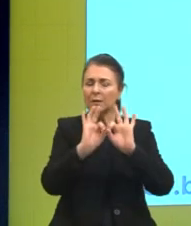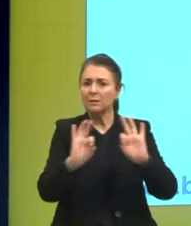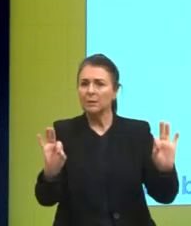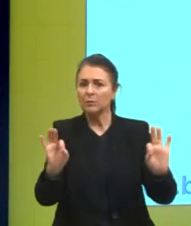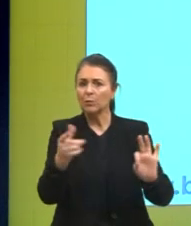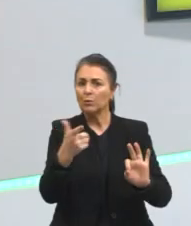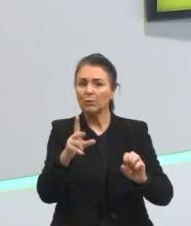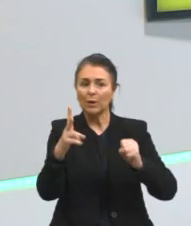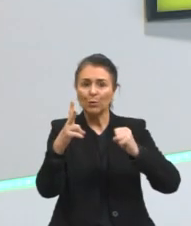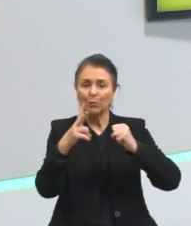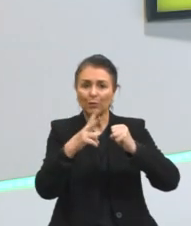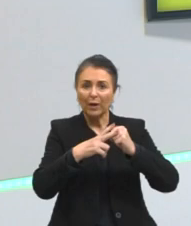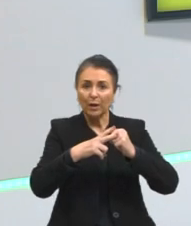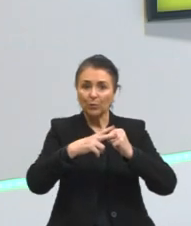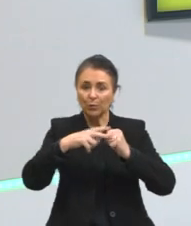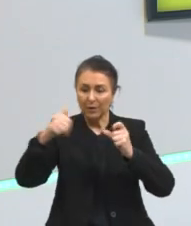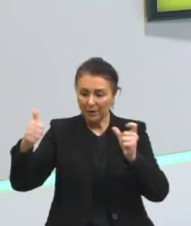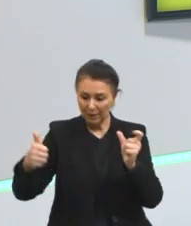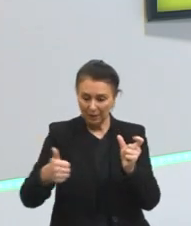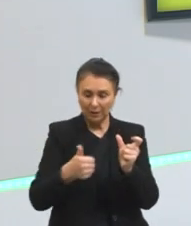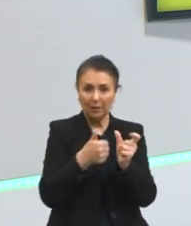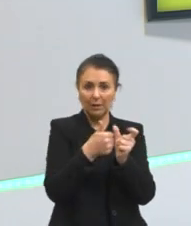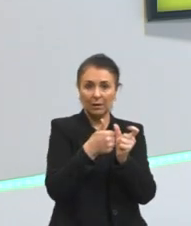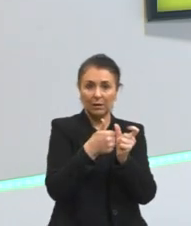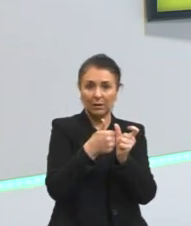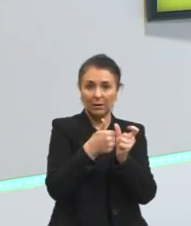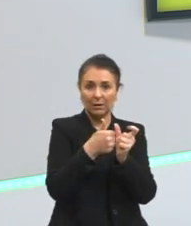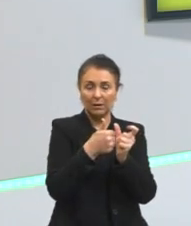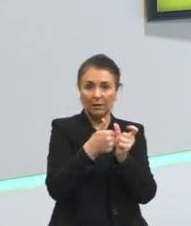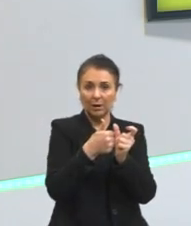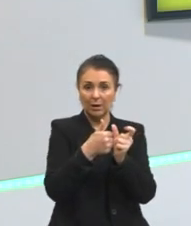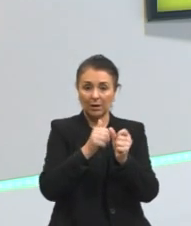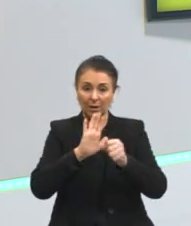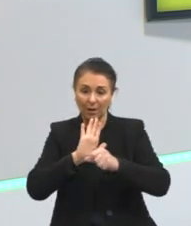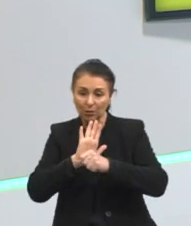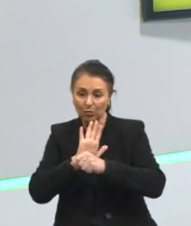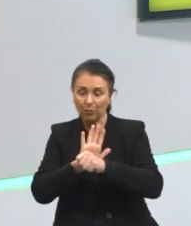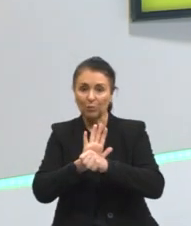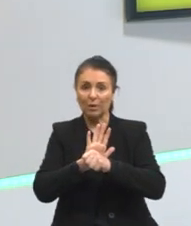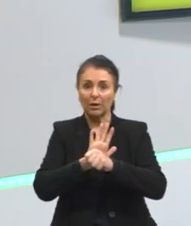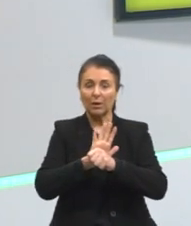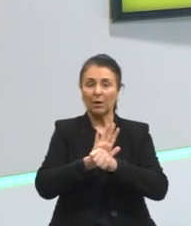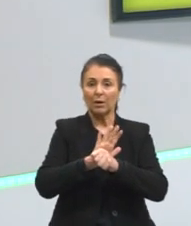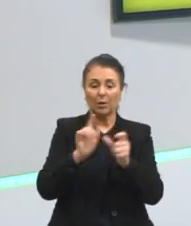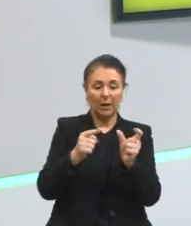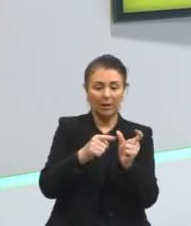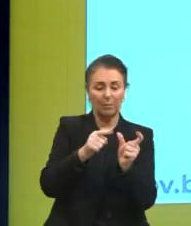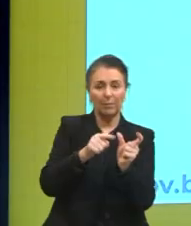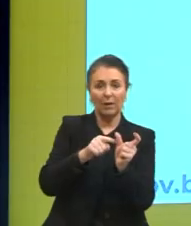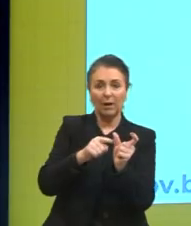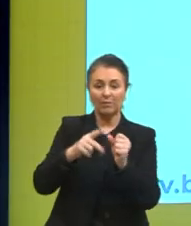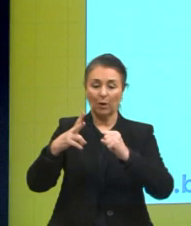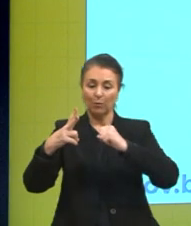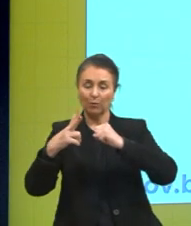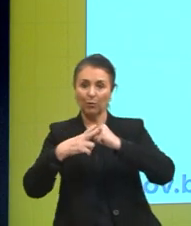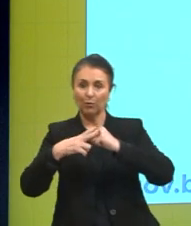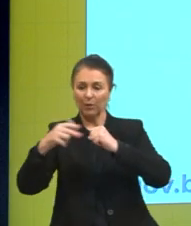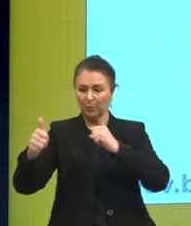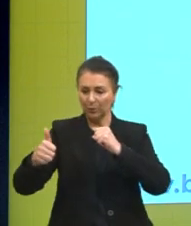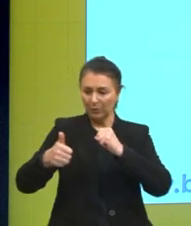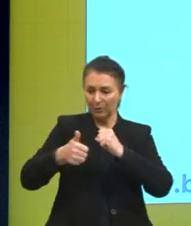tem um verbo auxiliar né e composto quando leva aí o auxiliar aqui nós temos o presente do